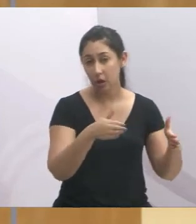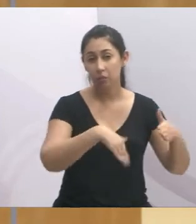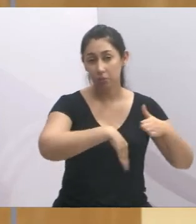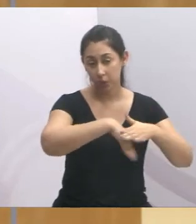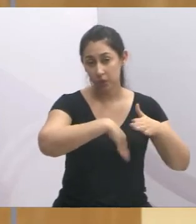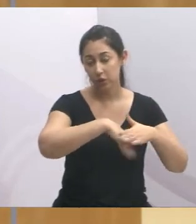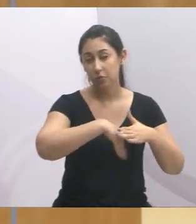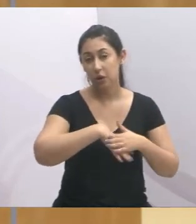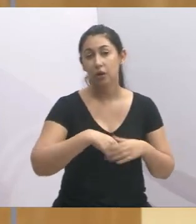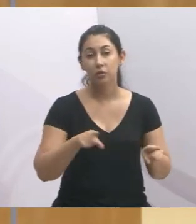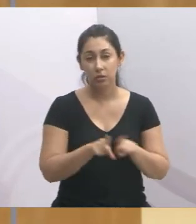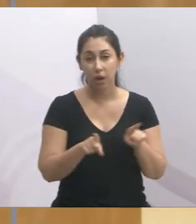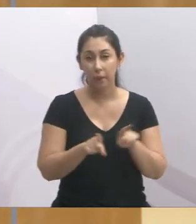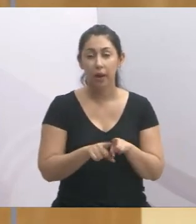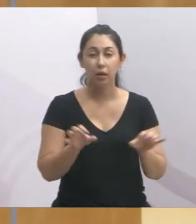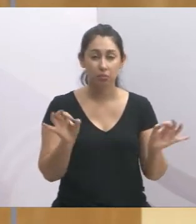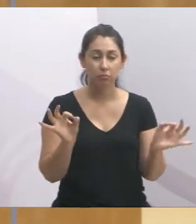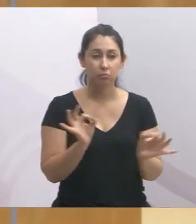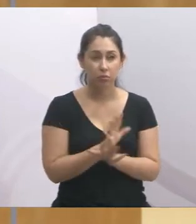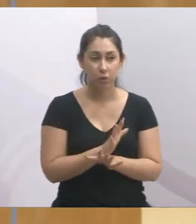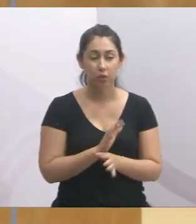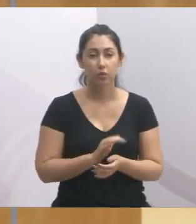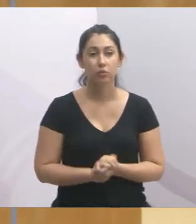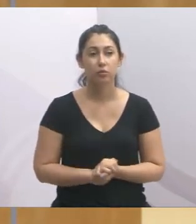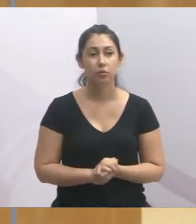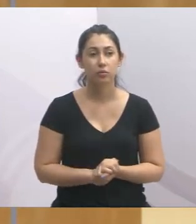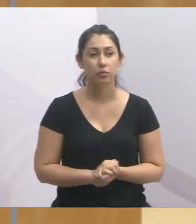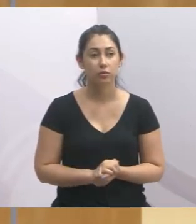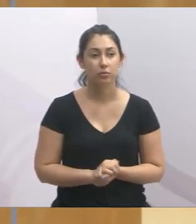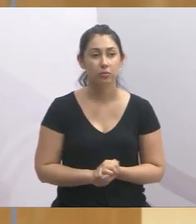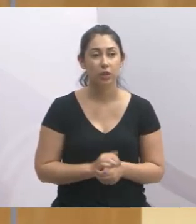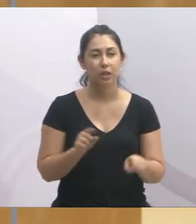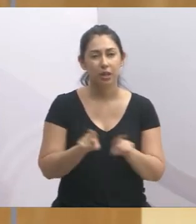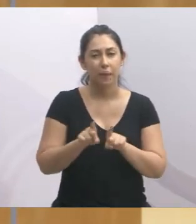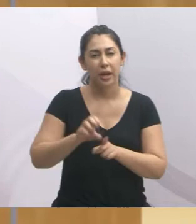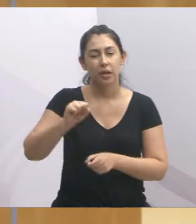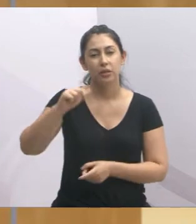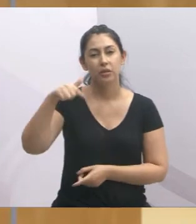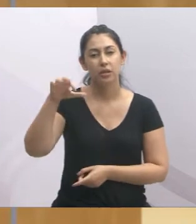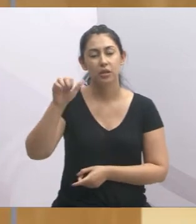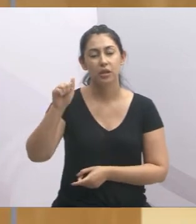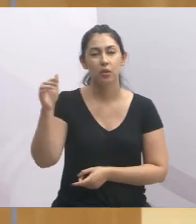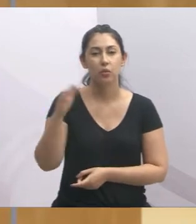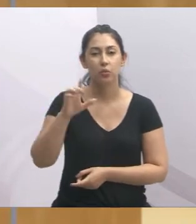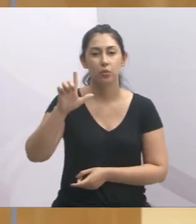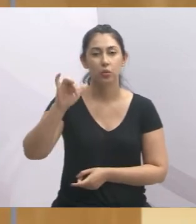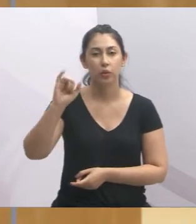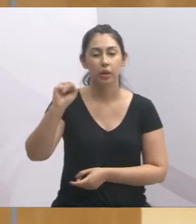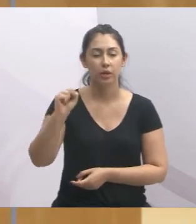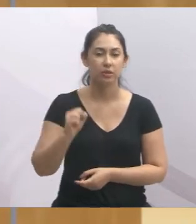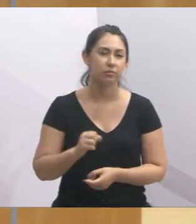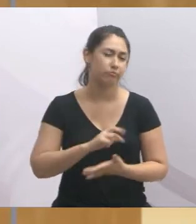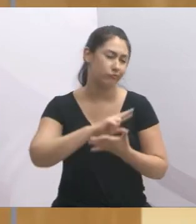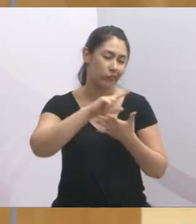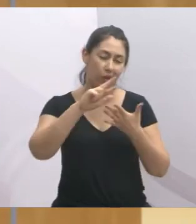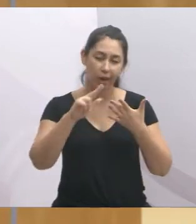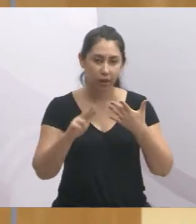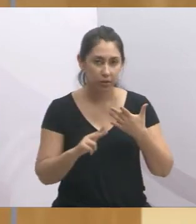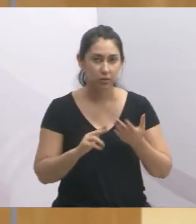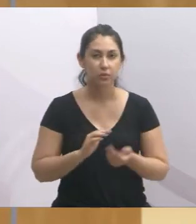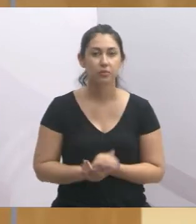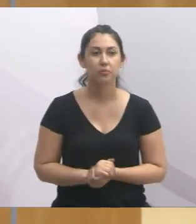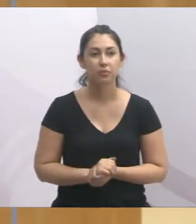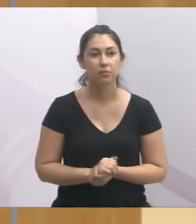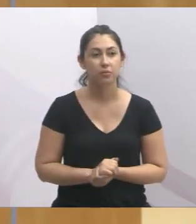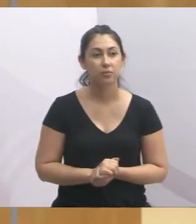também já está fazendo a reforma. Campinho do São Luís ali que já começou a fazer a reforma também. Enfim, vários campos da nossa